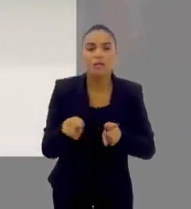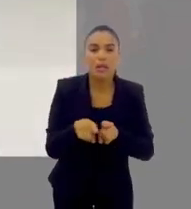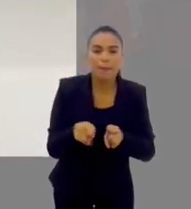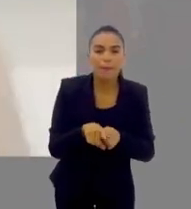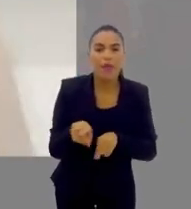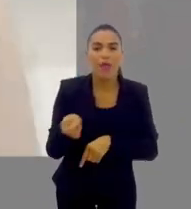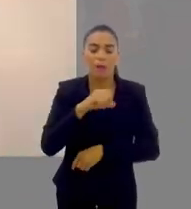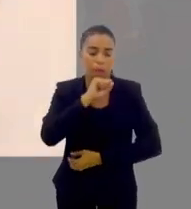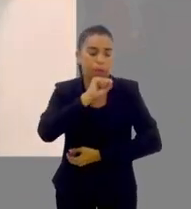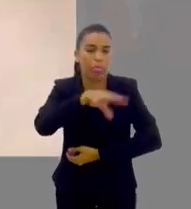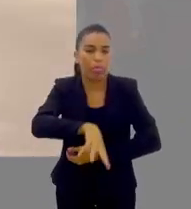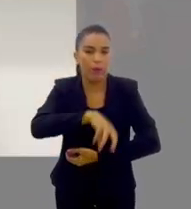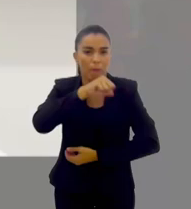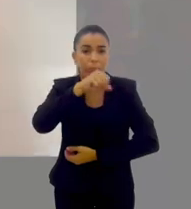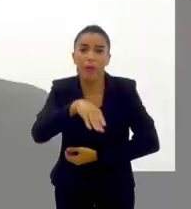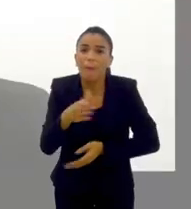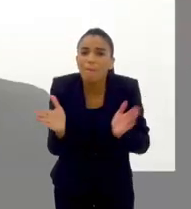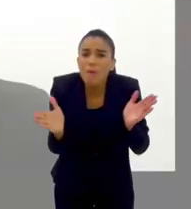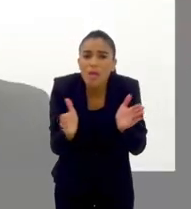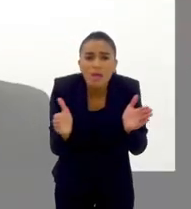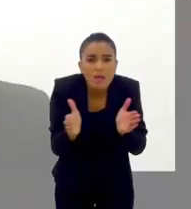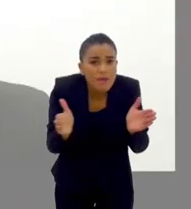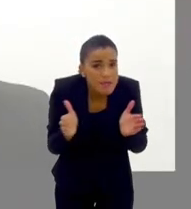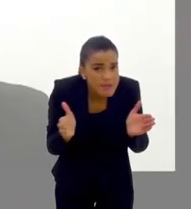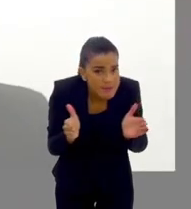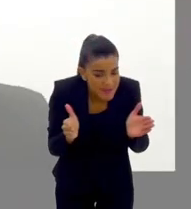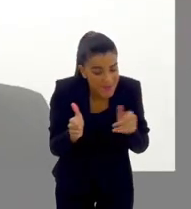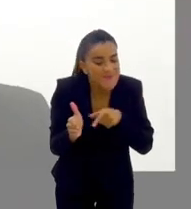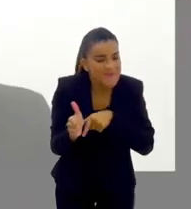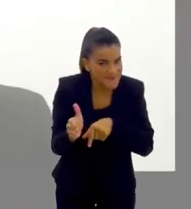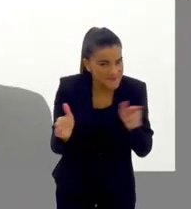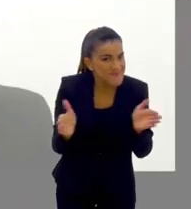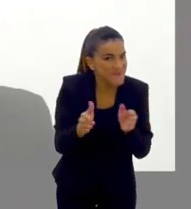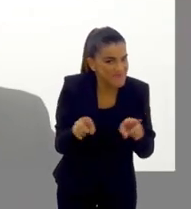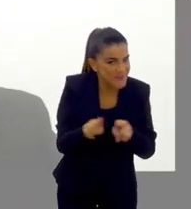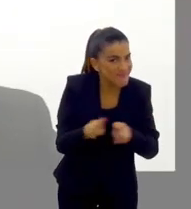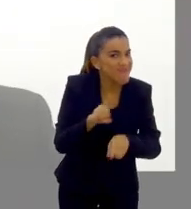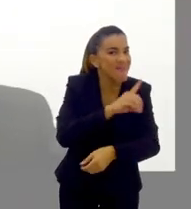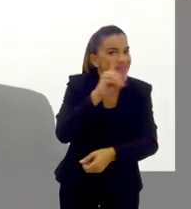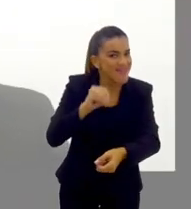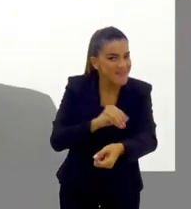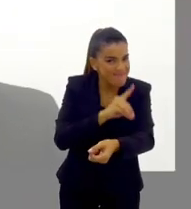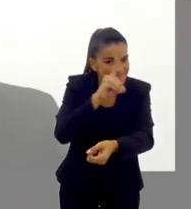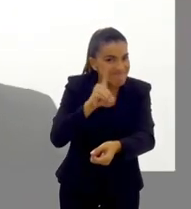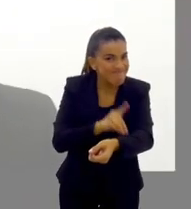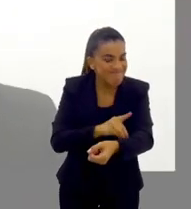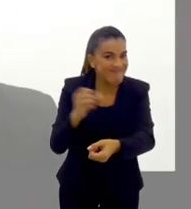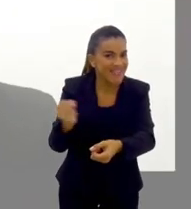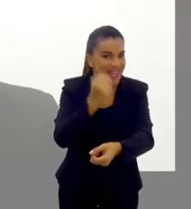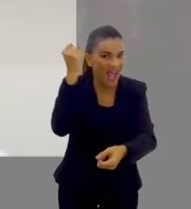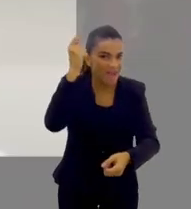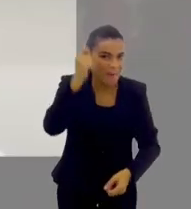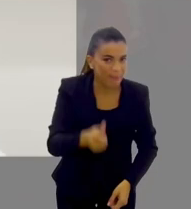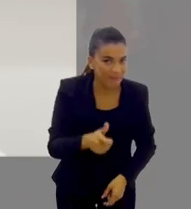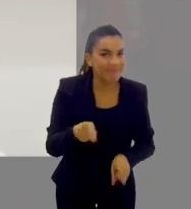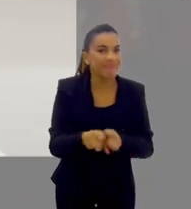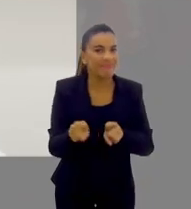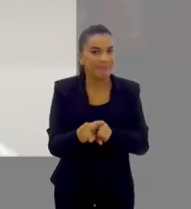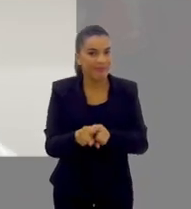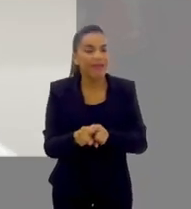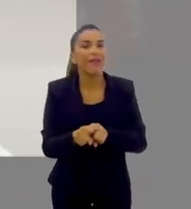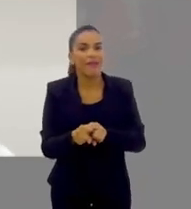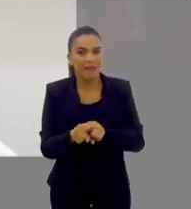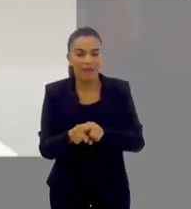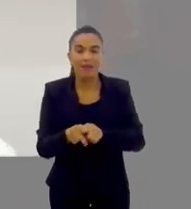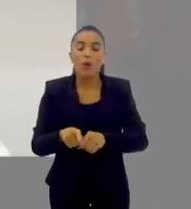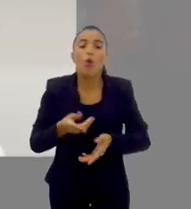de amamentar, ela começou a vomitar, era um bebezinho, então o bebê também faz quadro de dengue aguda, né, e foi manifestado assim,